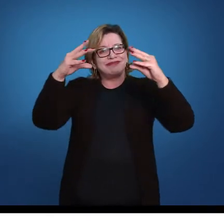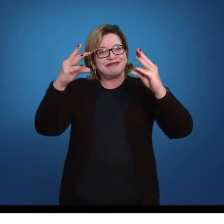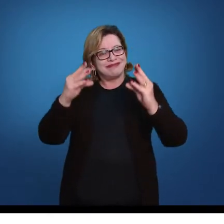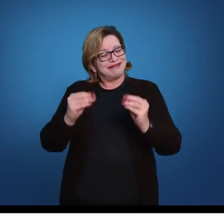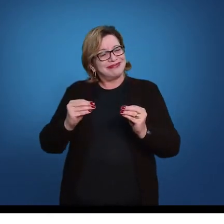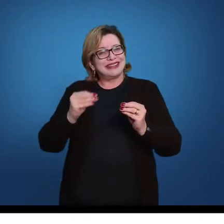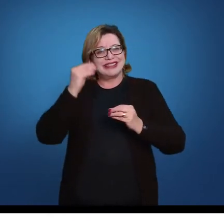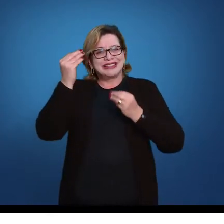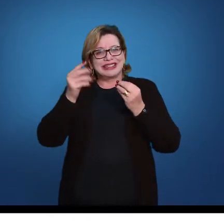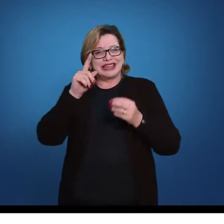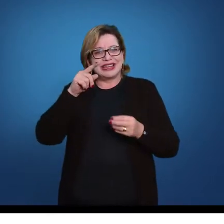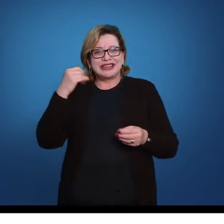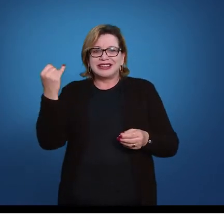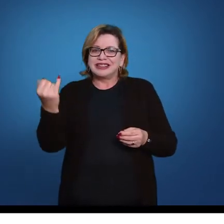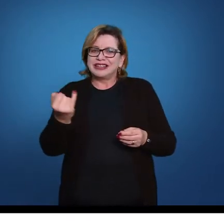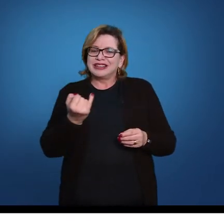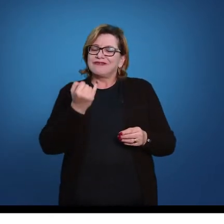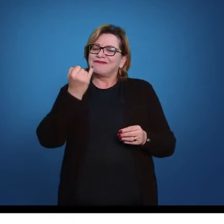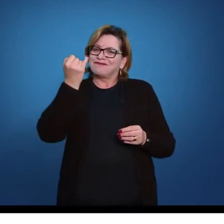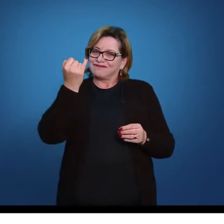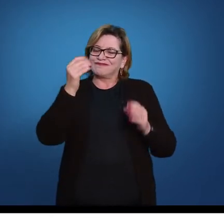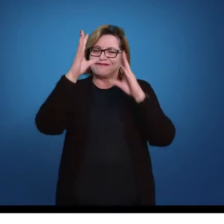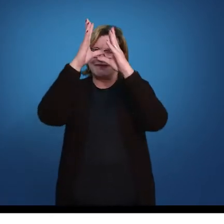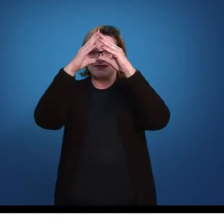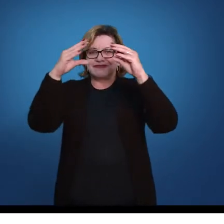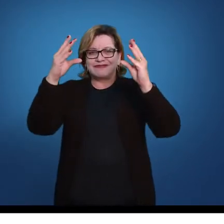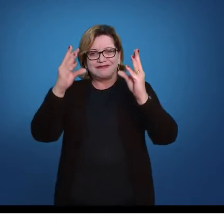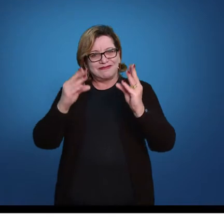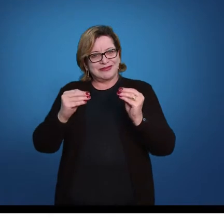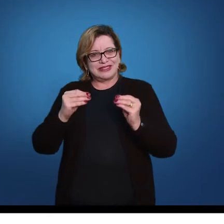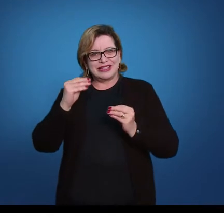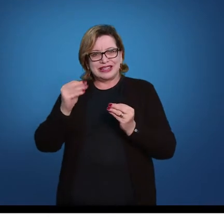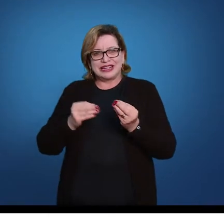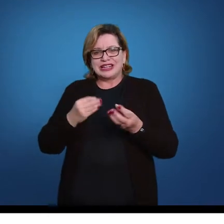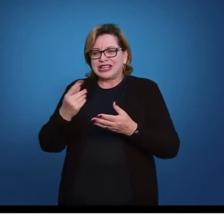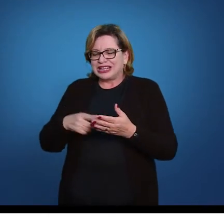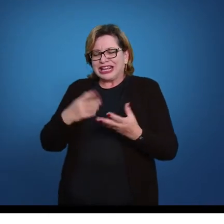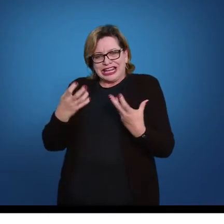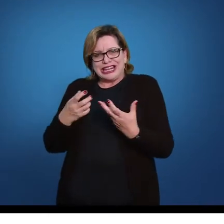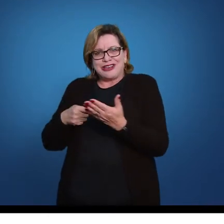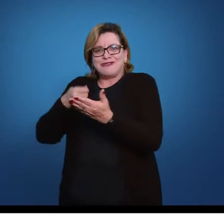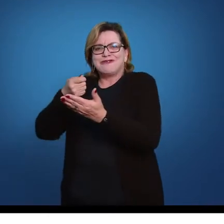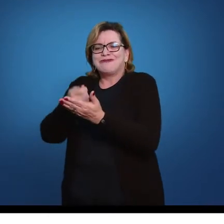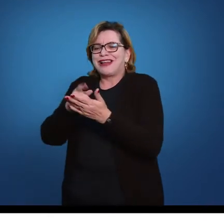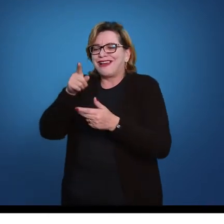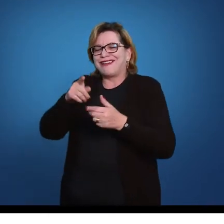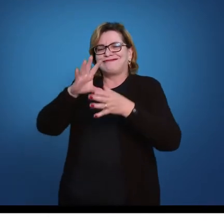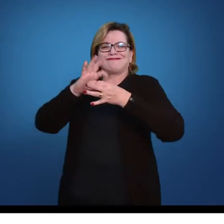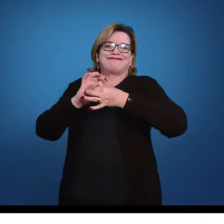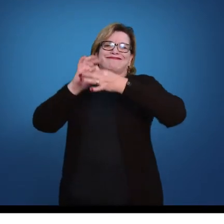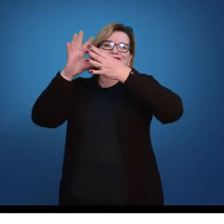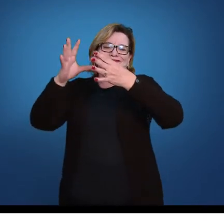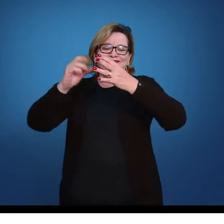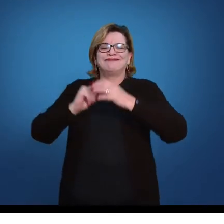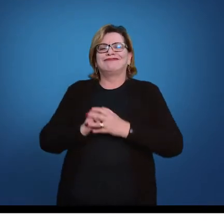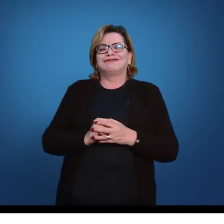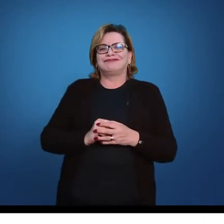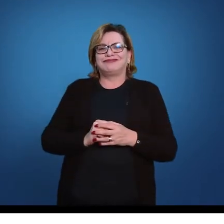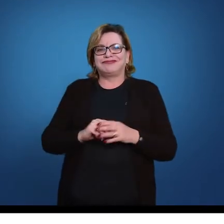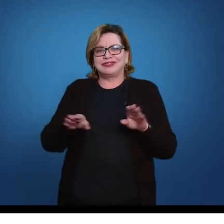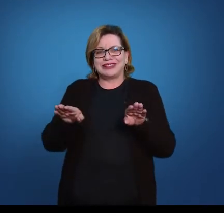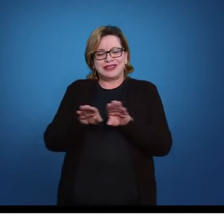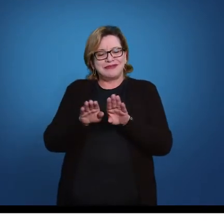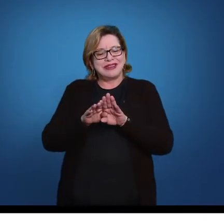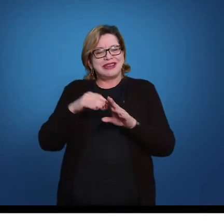forma que era interessante para a companhia que ela comprasse a liberdade daquele escravo. Outra